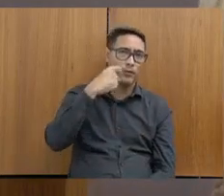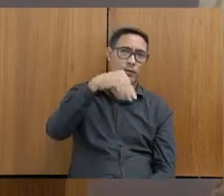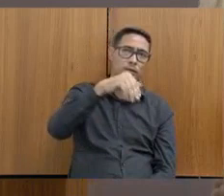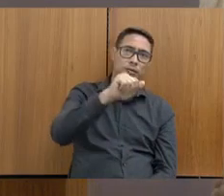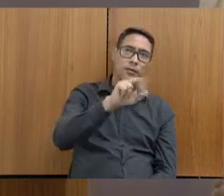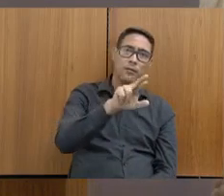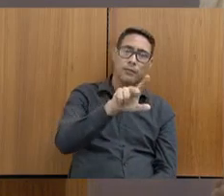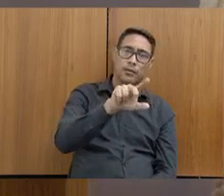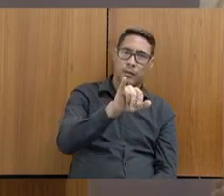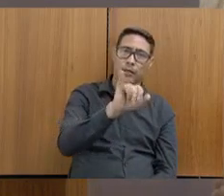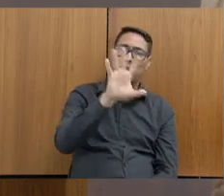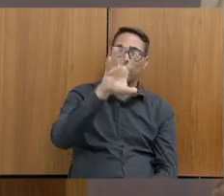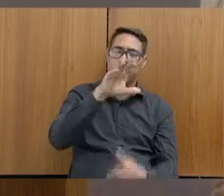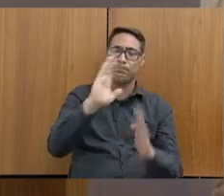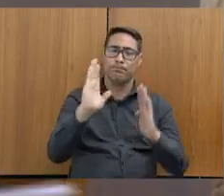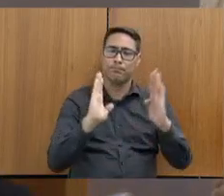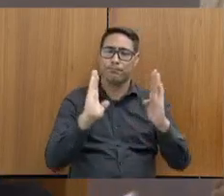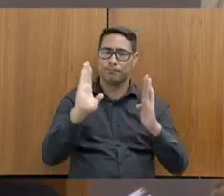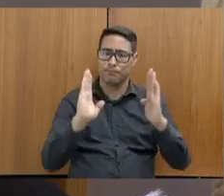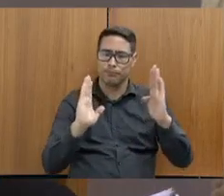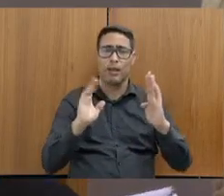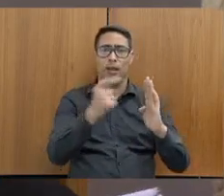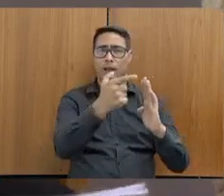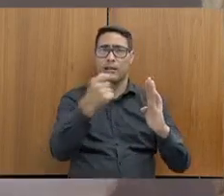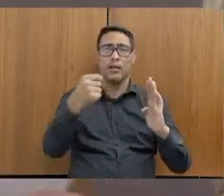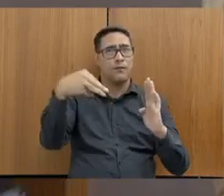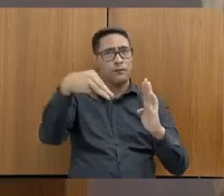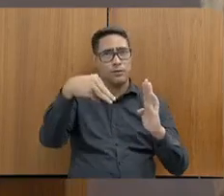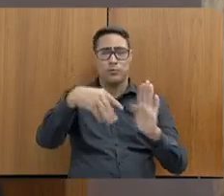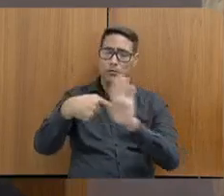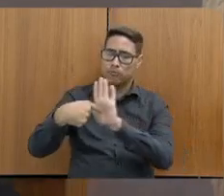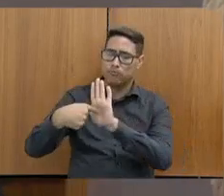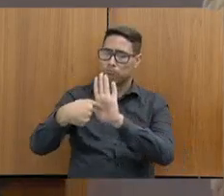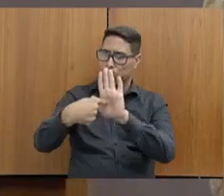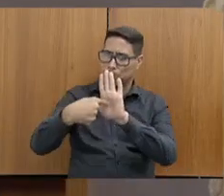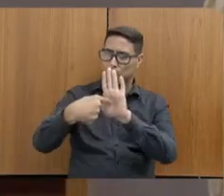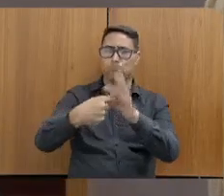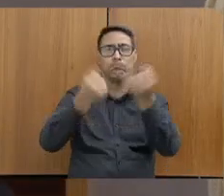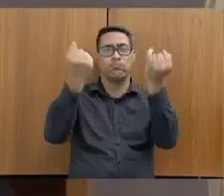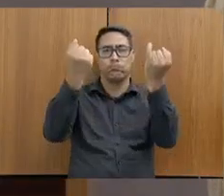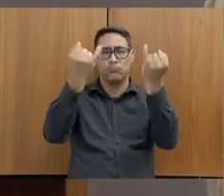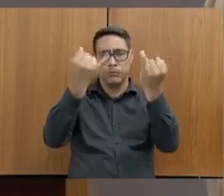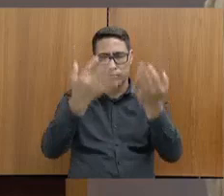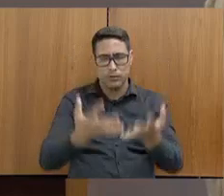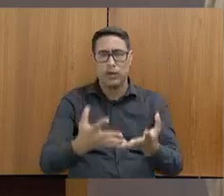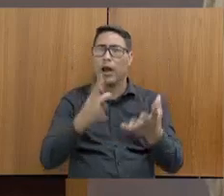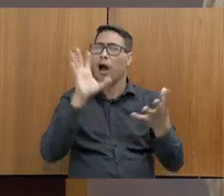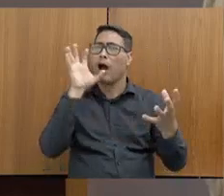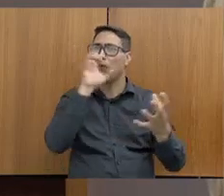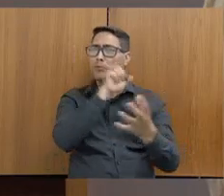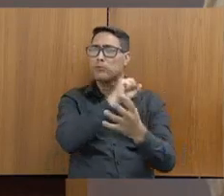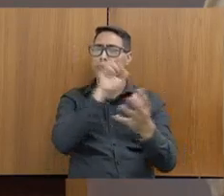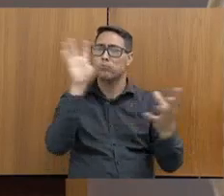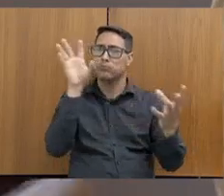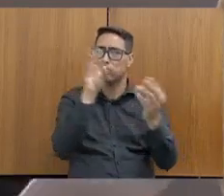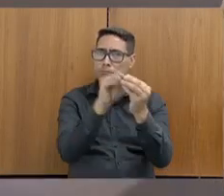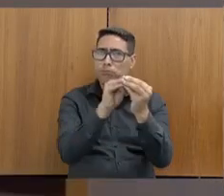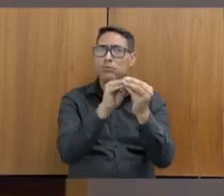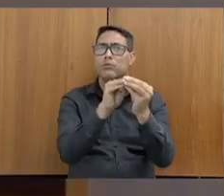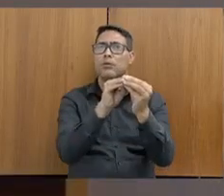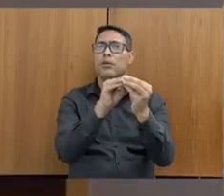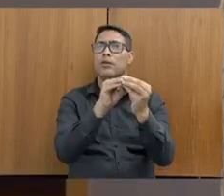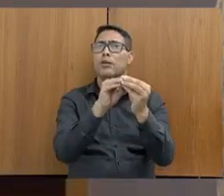dentro do prazo de 20 minutos, vamos fazer uma exposição rápida daquilo que foi